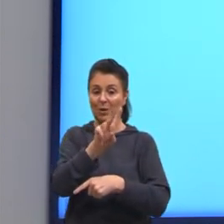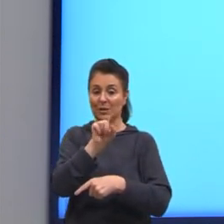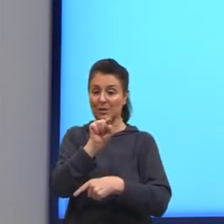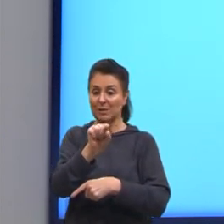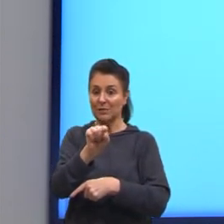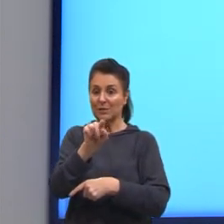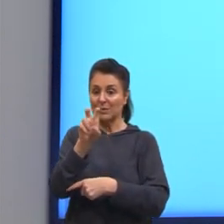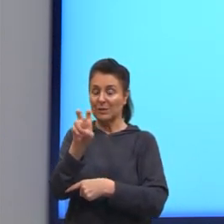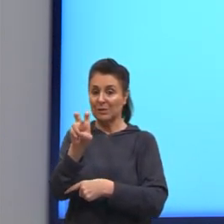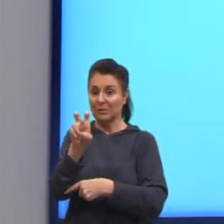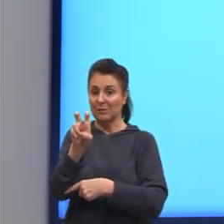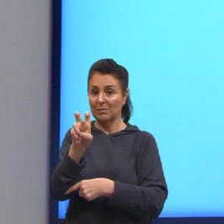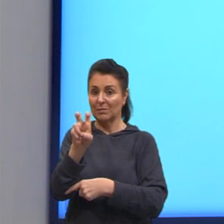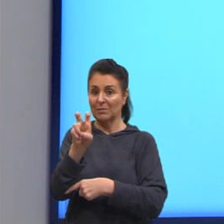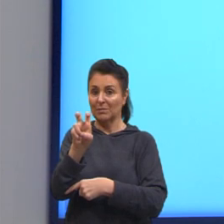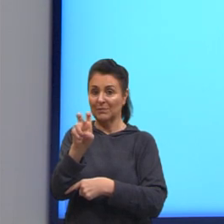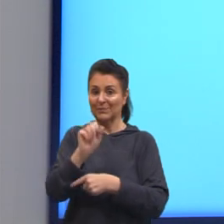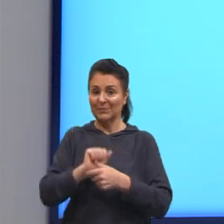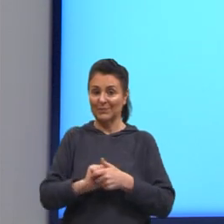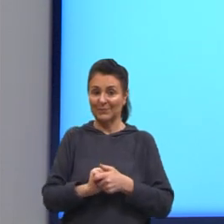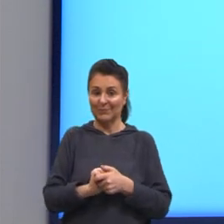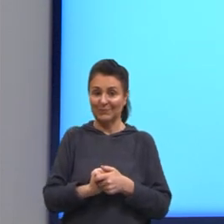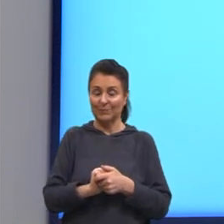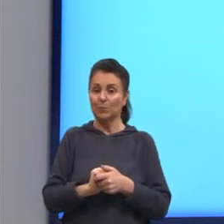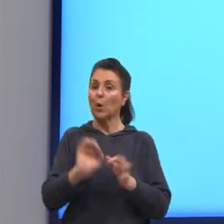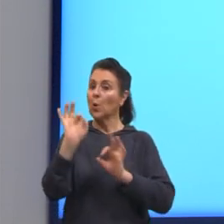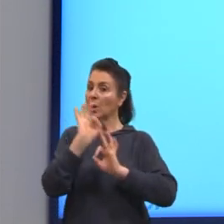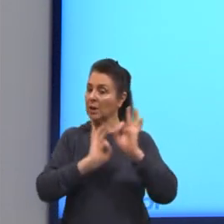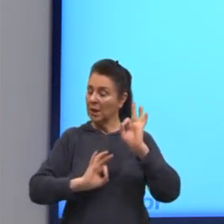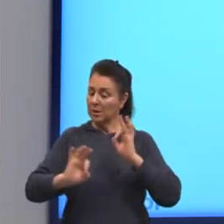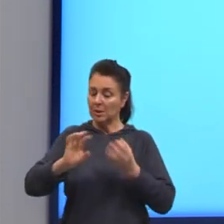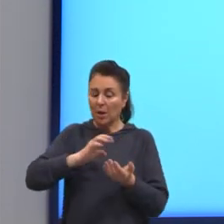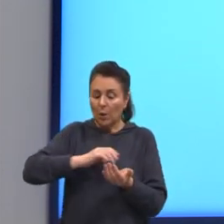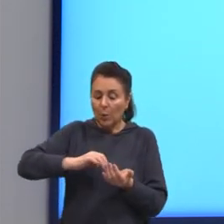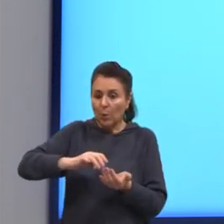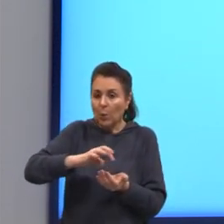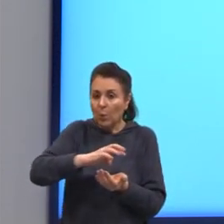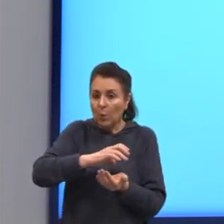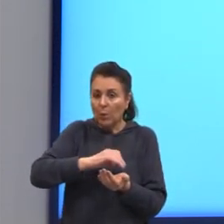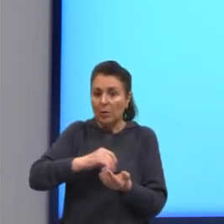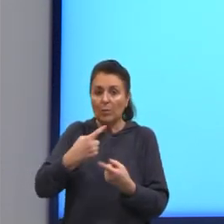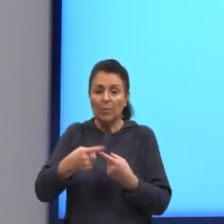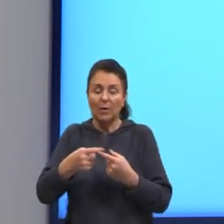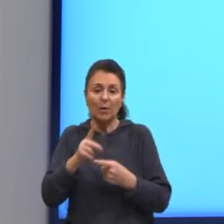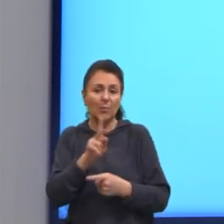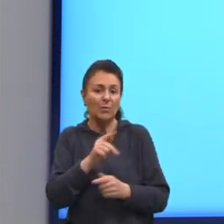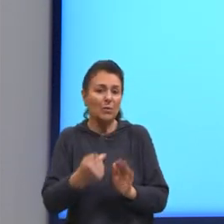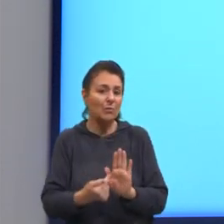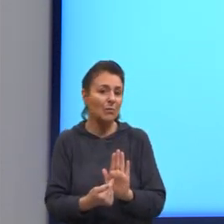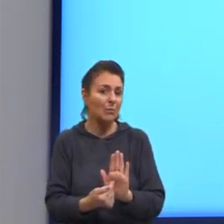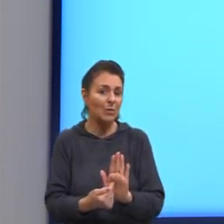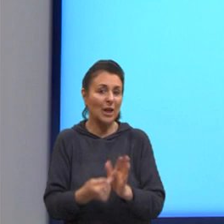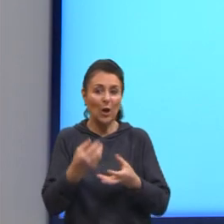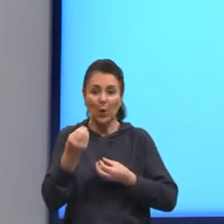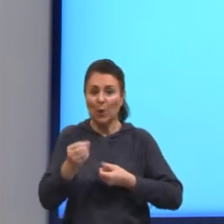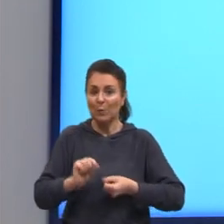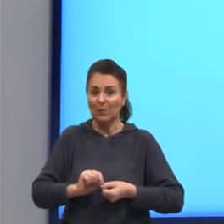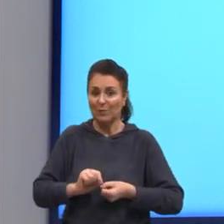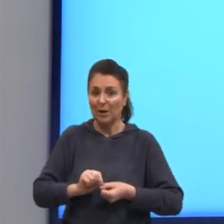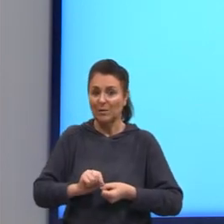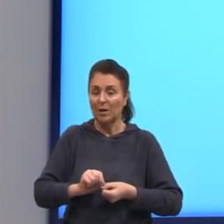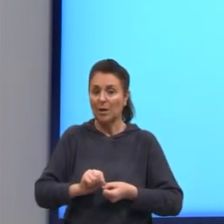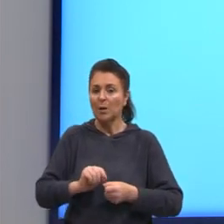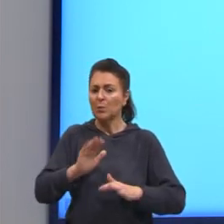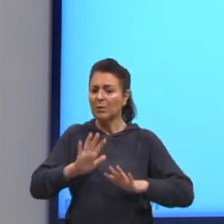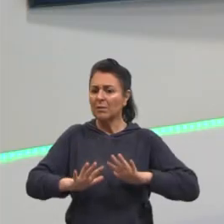2 dividido por 5. Montamos a continha. Por que eu vou mostrar para vocês essa forma? Porque, às vezes, claro